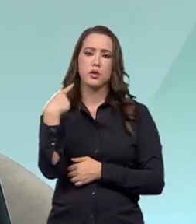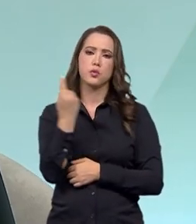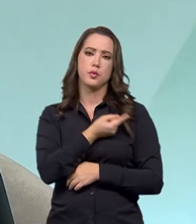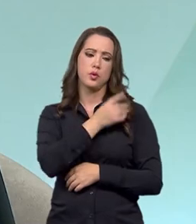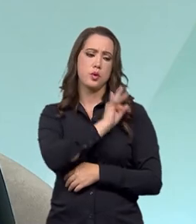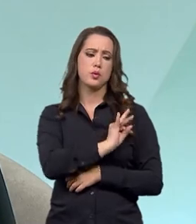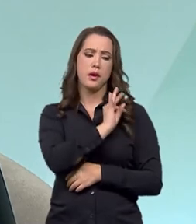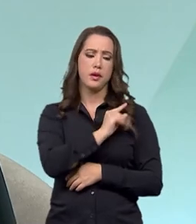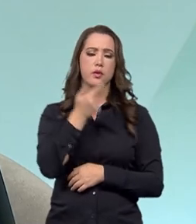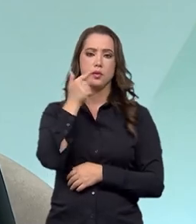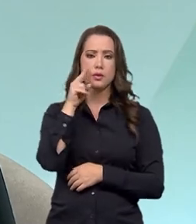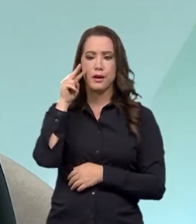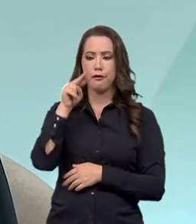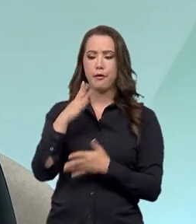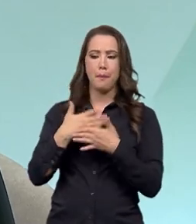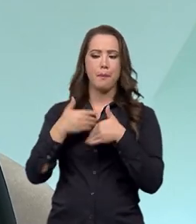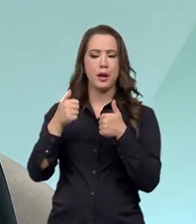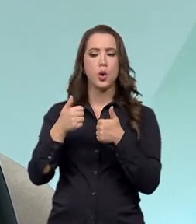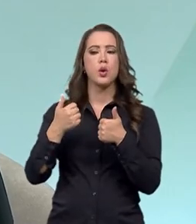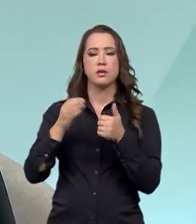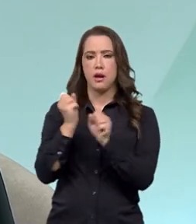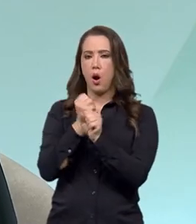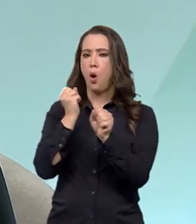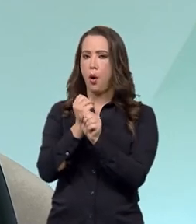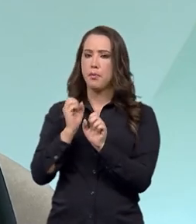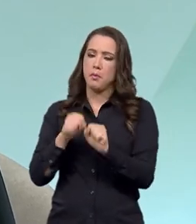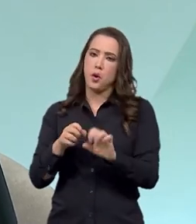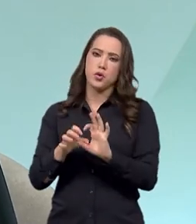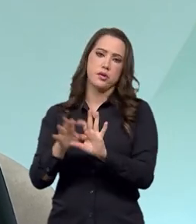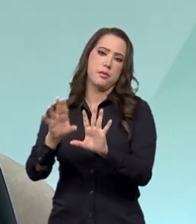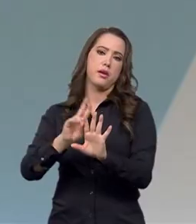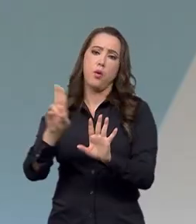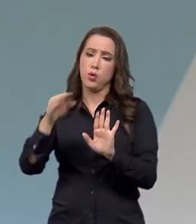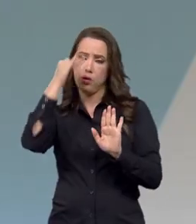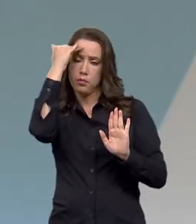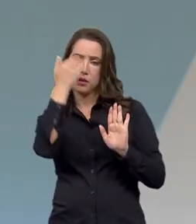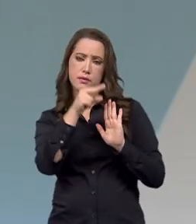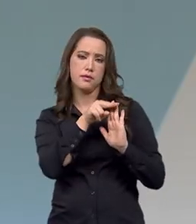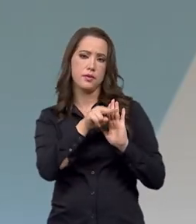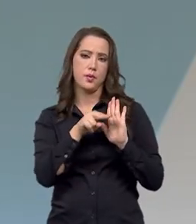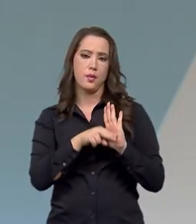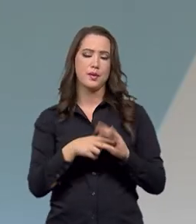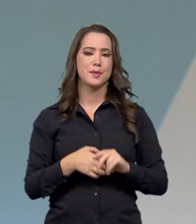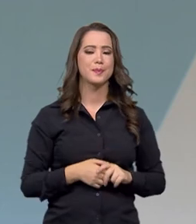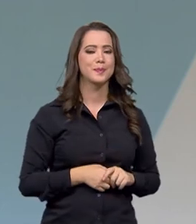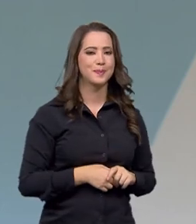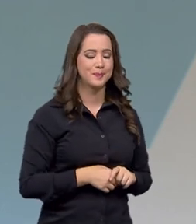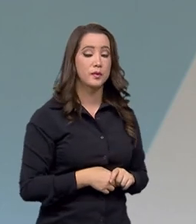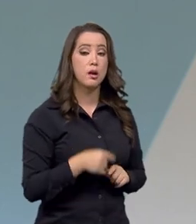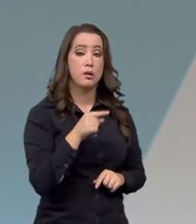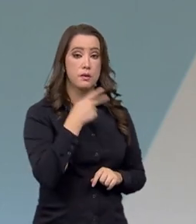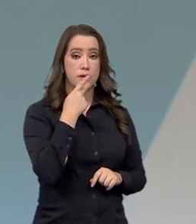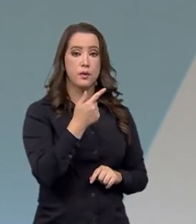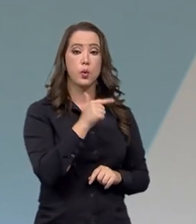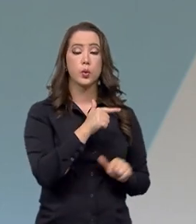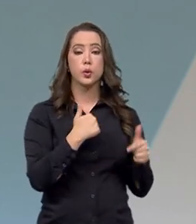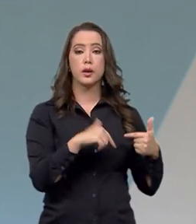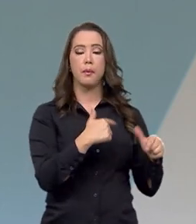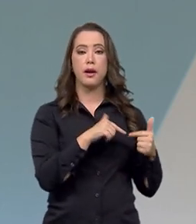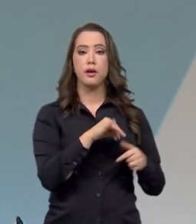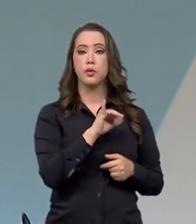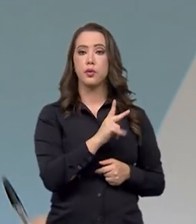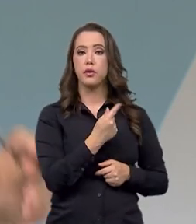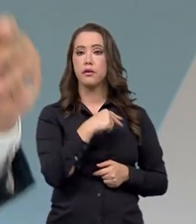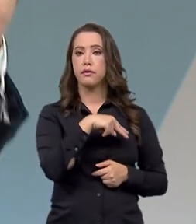melhor aquelas obras que podem causar algum impacto ao patrimônio. Você falou um pouquinho também de uma outra missão do